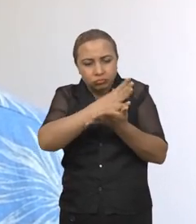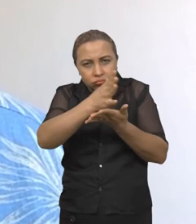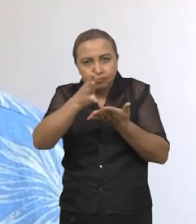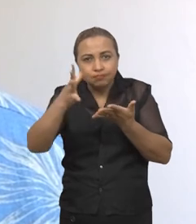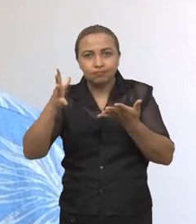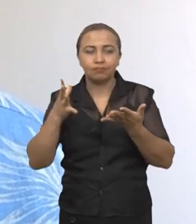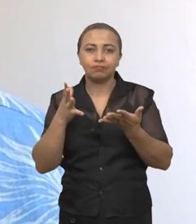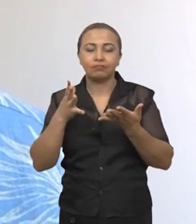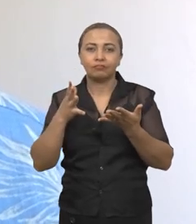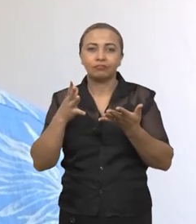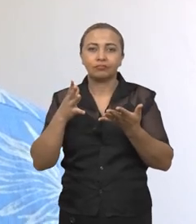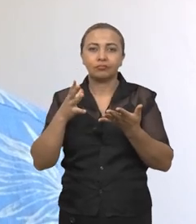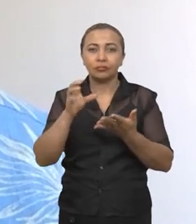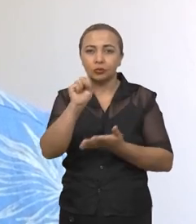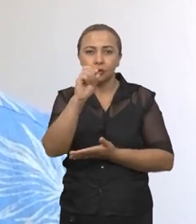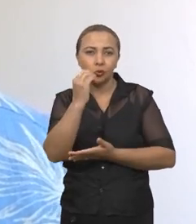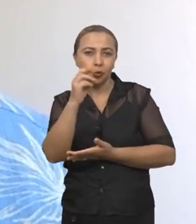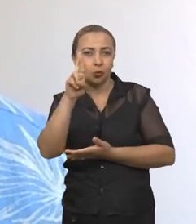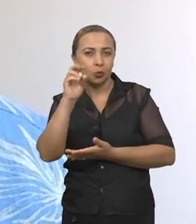soro sanguíneo.